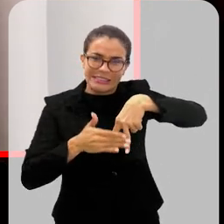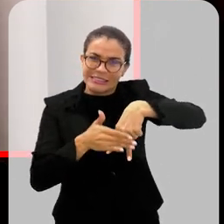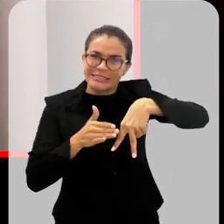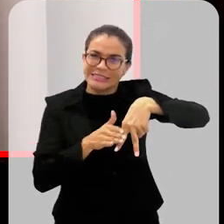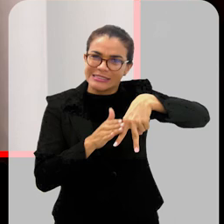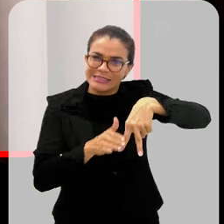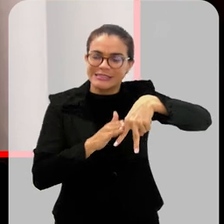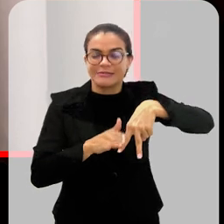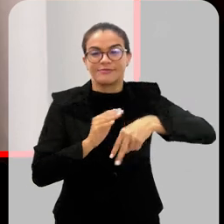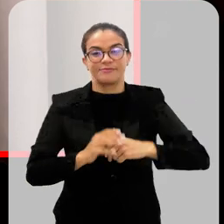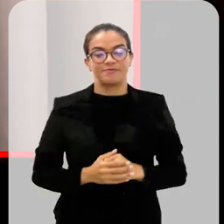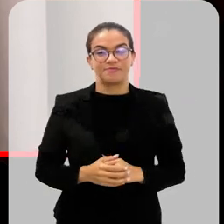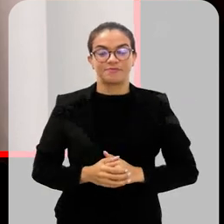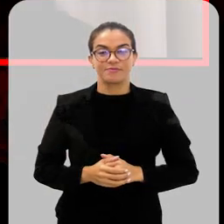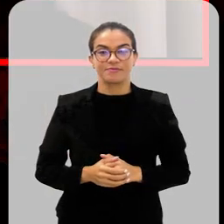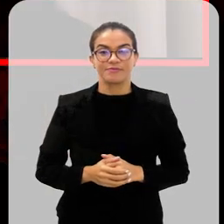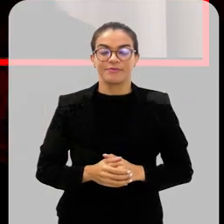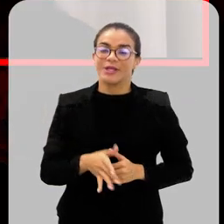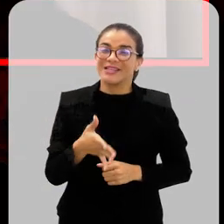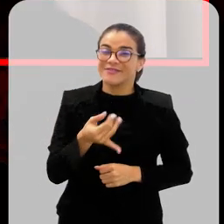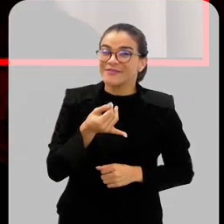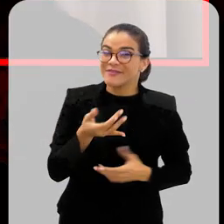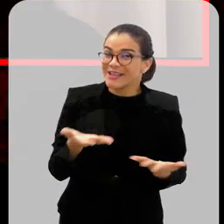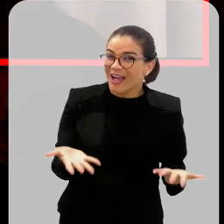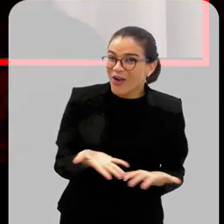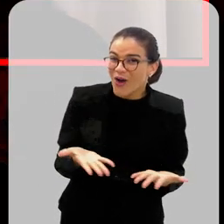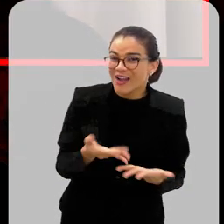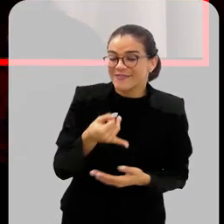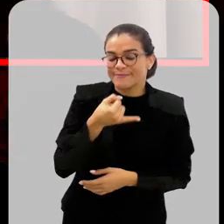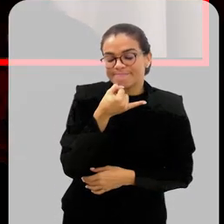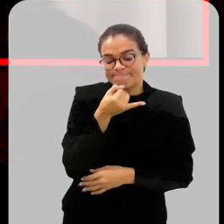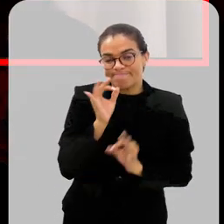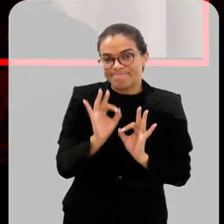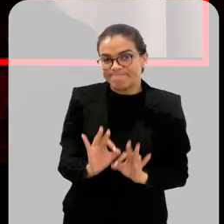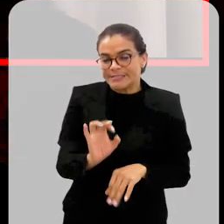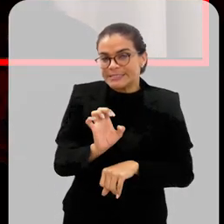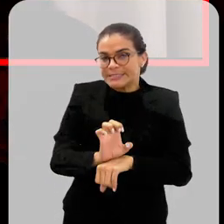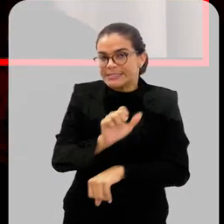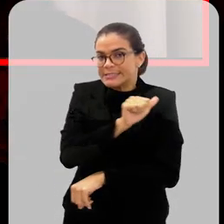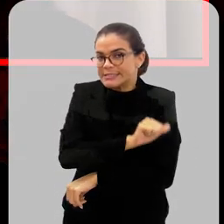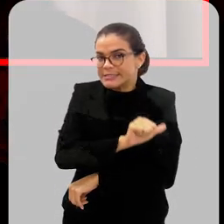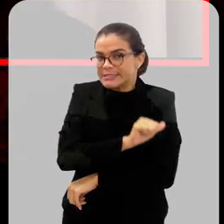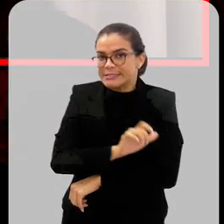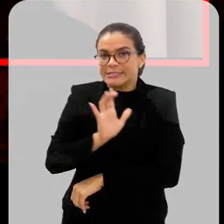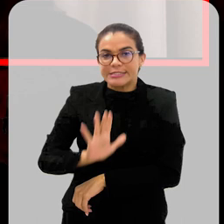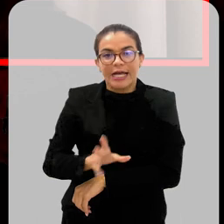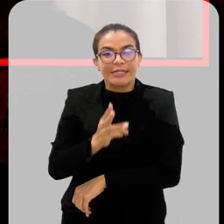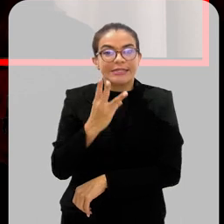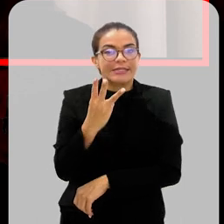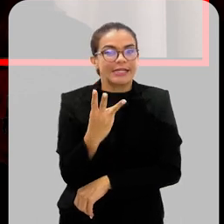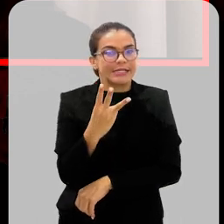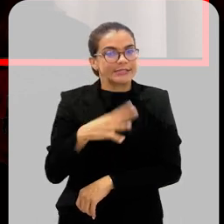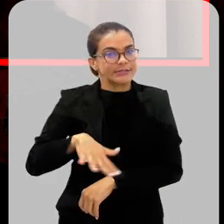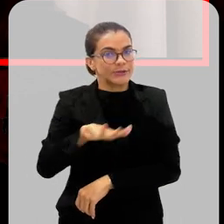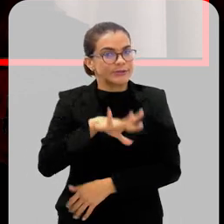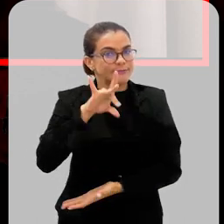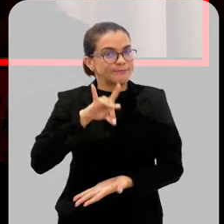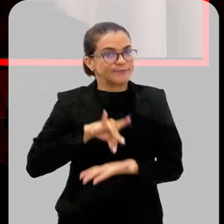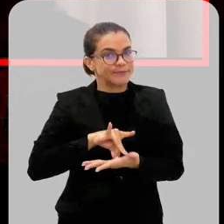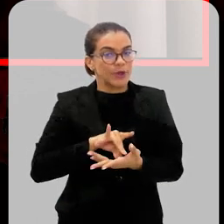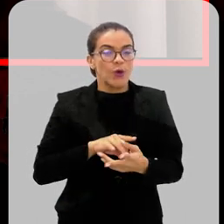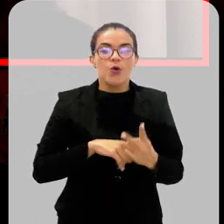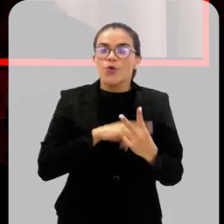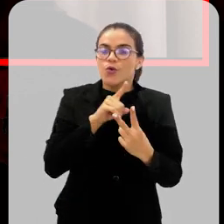mesmo de ser contaminado. Agora, infelizmente, aqui no Rio de Janeiro, no estado do Rio, a gente já tem três casos aí